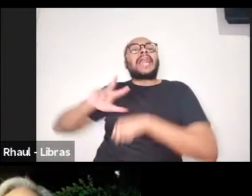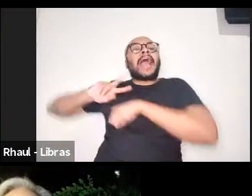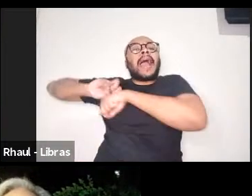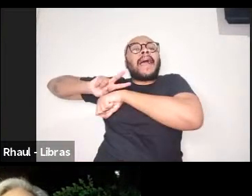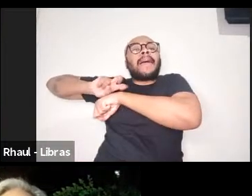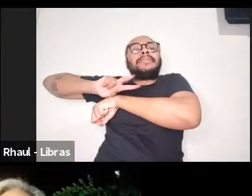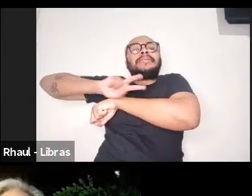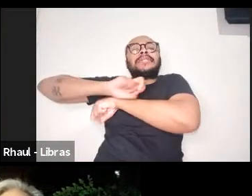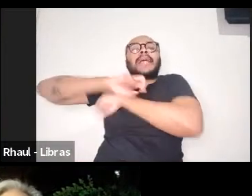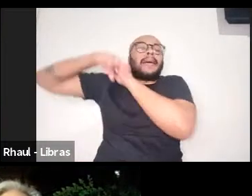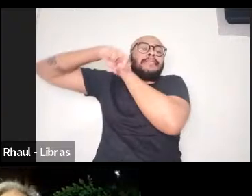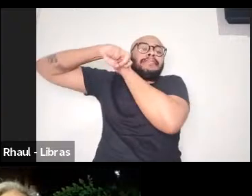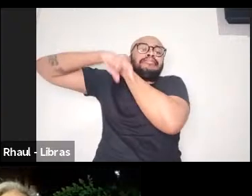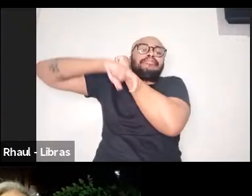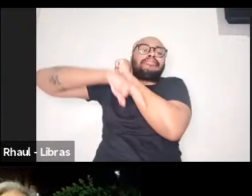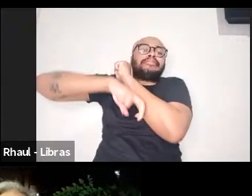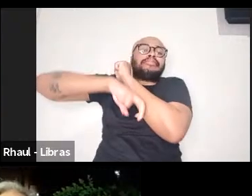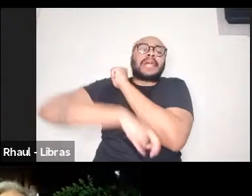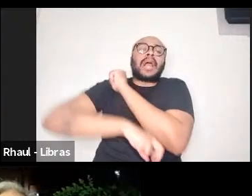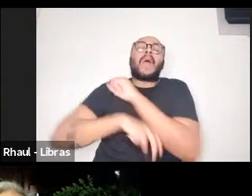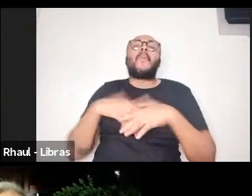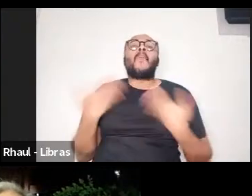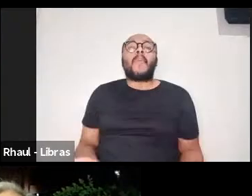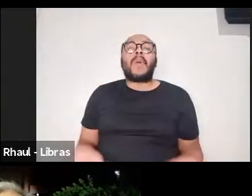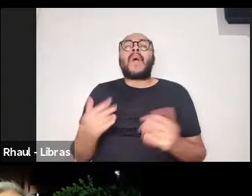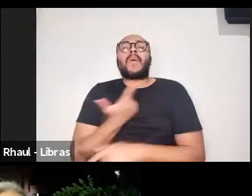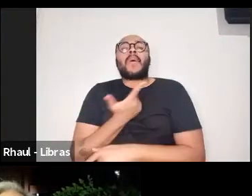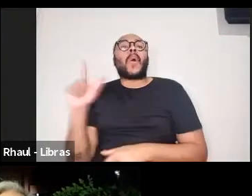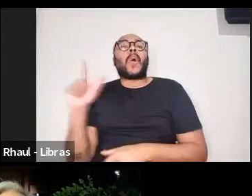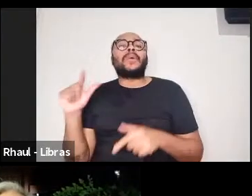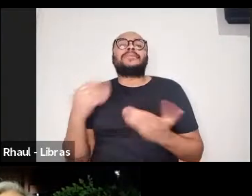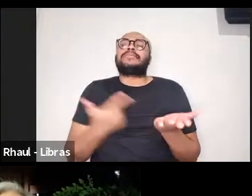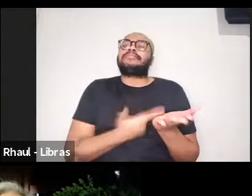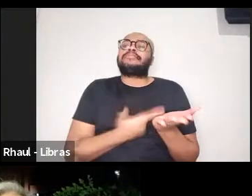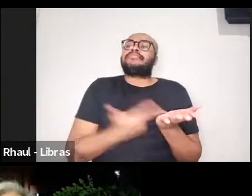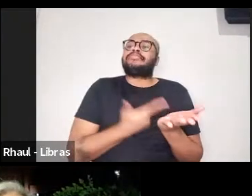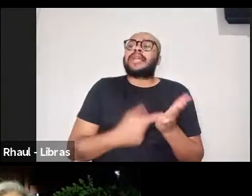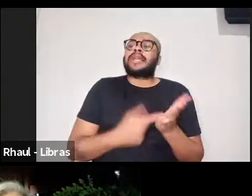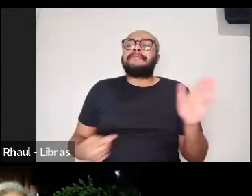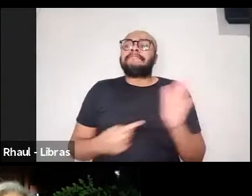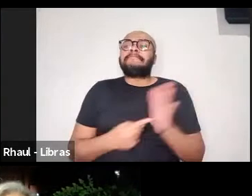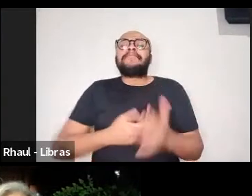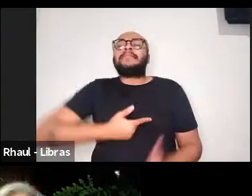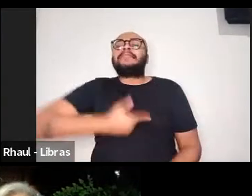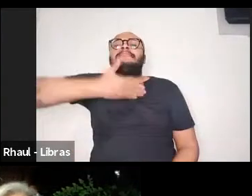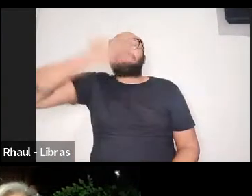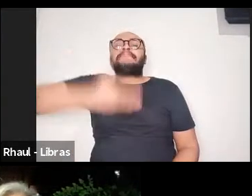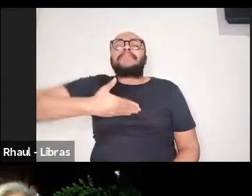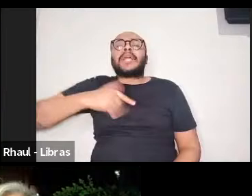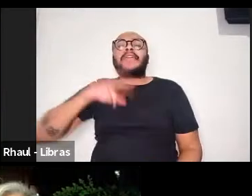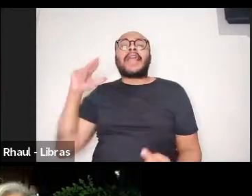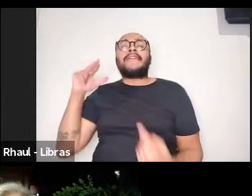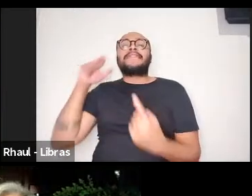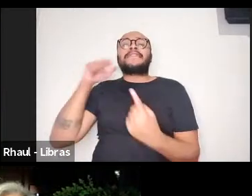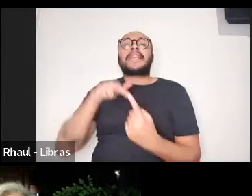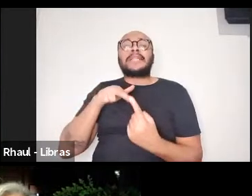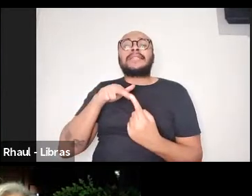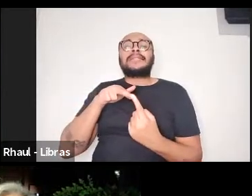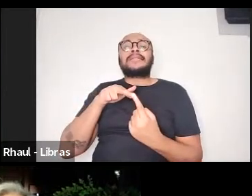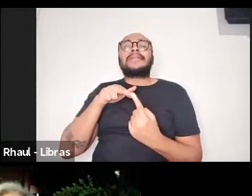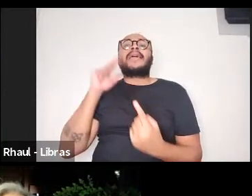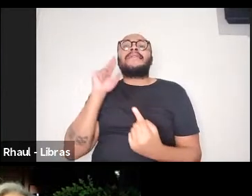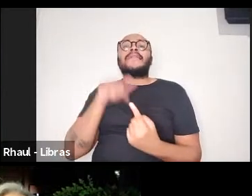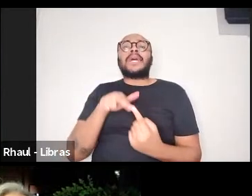teórico? Que outras obras denunciam, evidenciam o referencial teórico desse